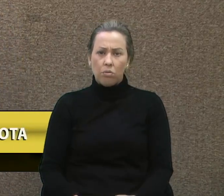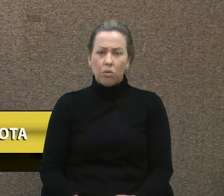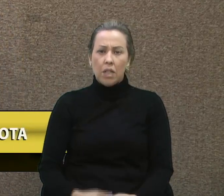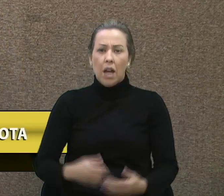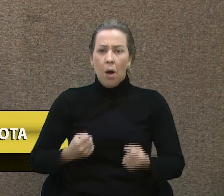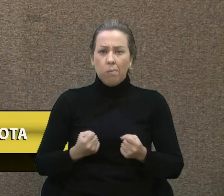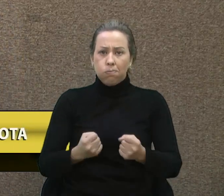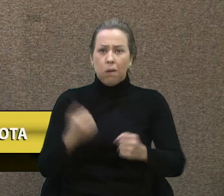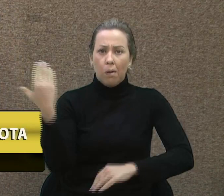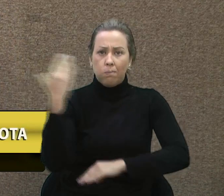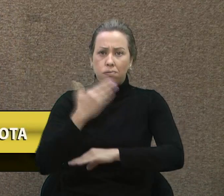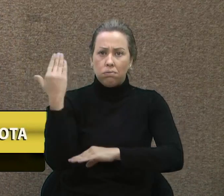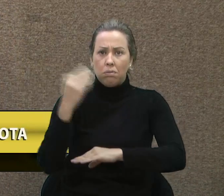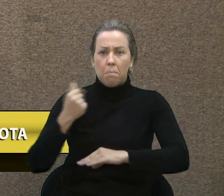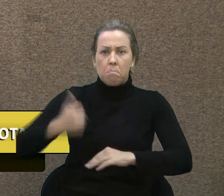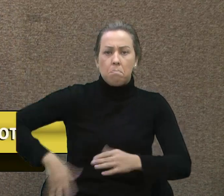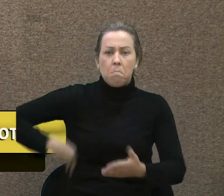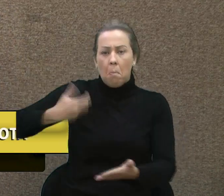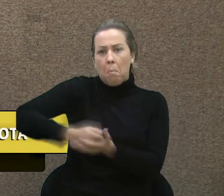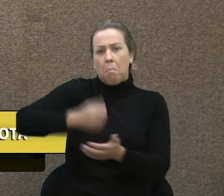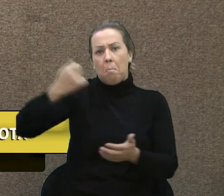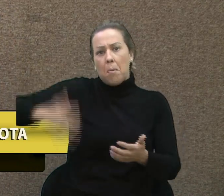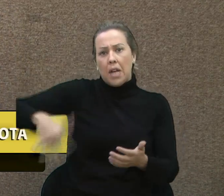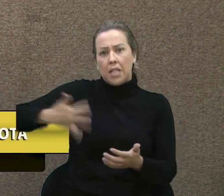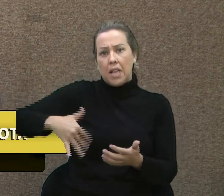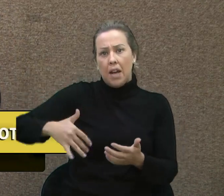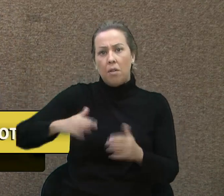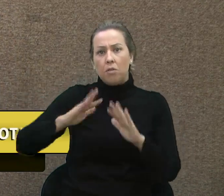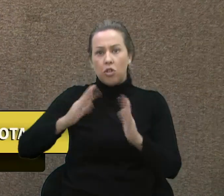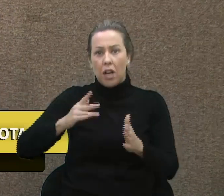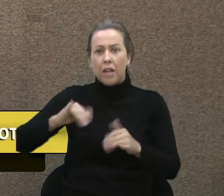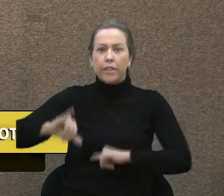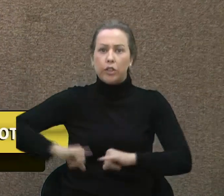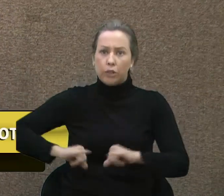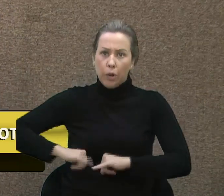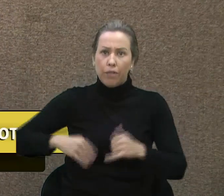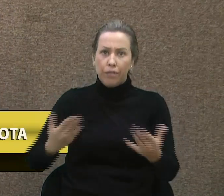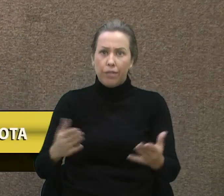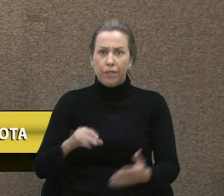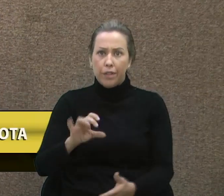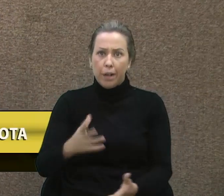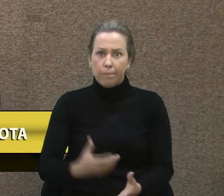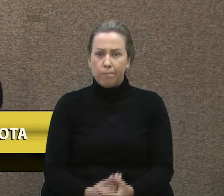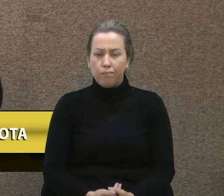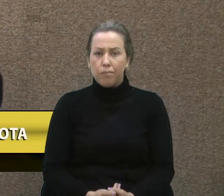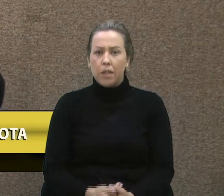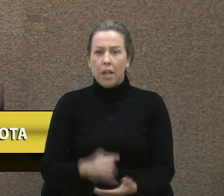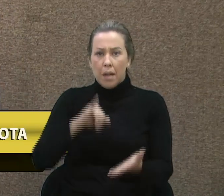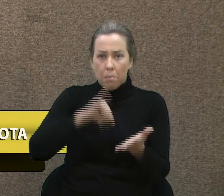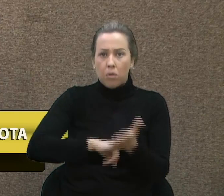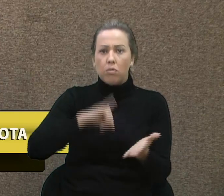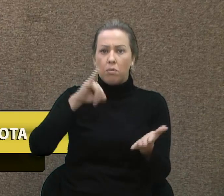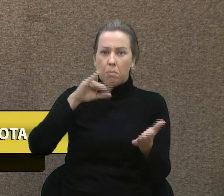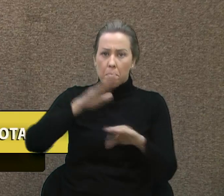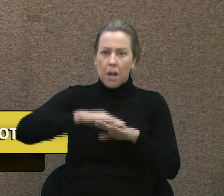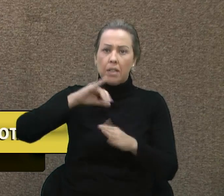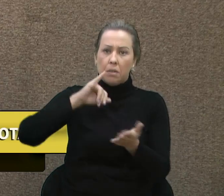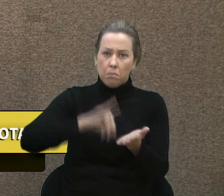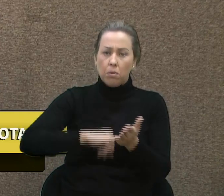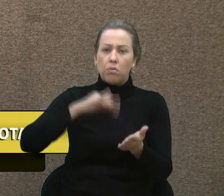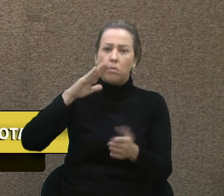venha a lesar mais a sociedade do que ela já está lesada. Impostos em cima de impostos.